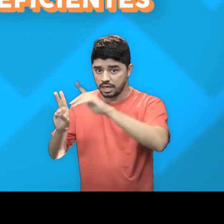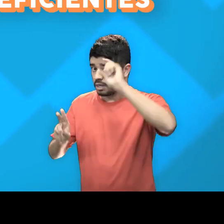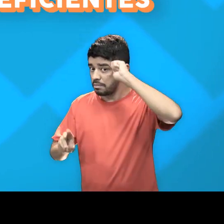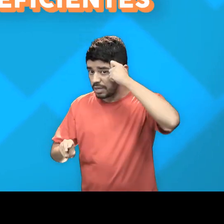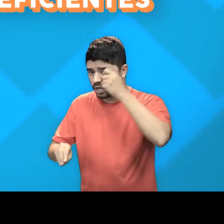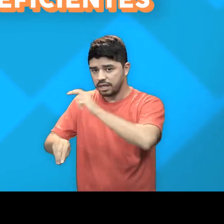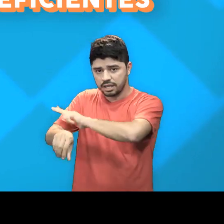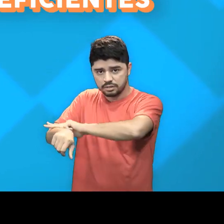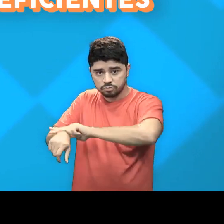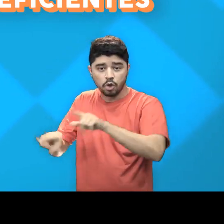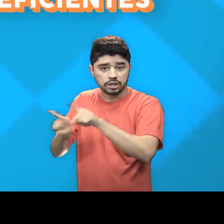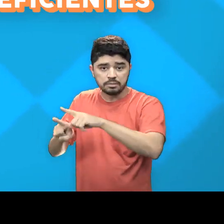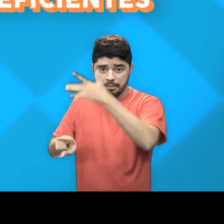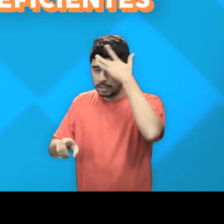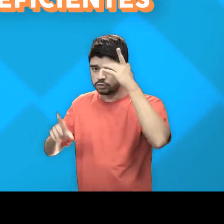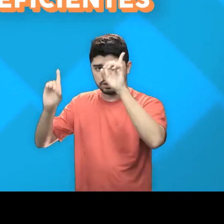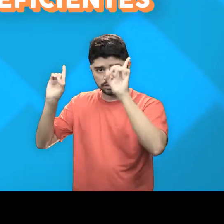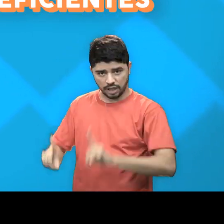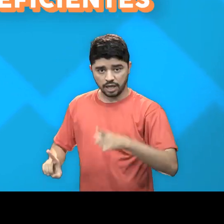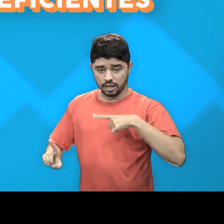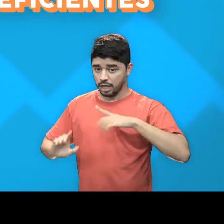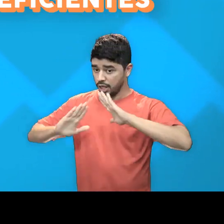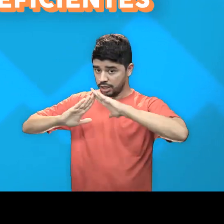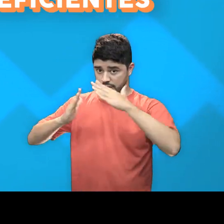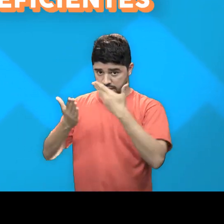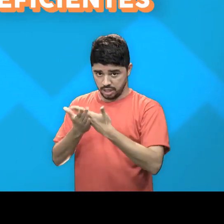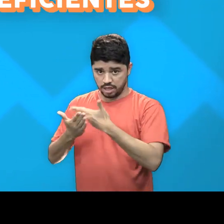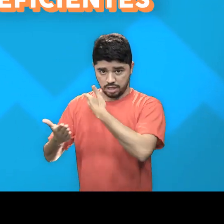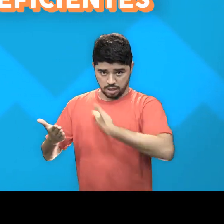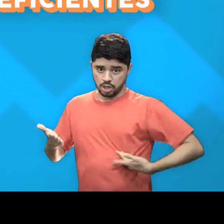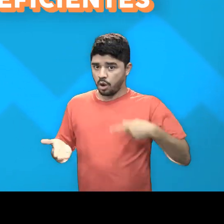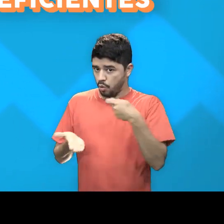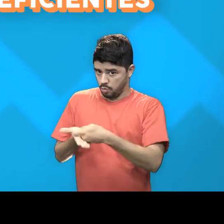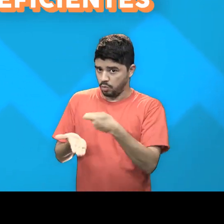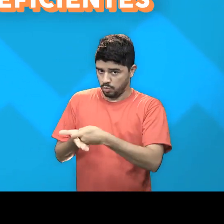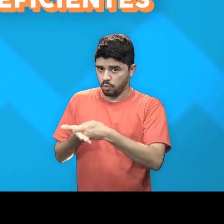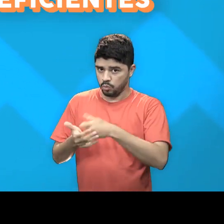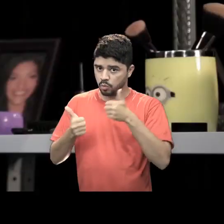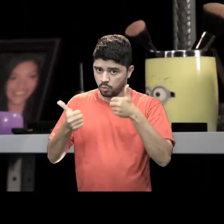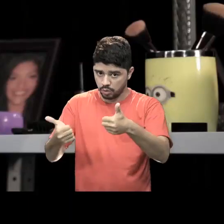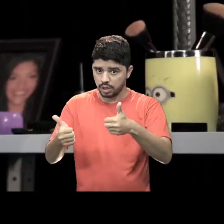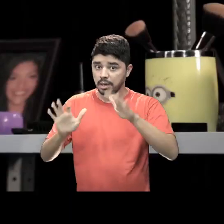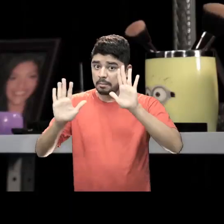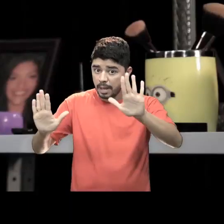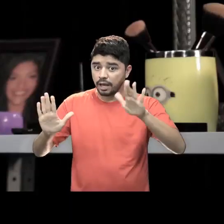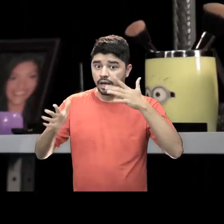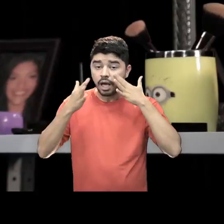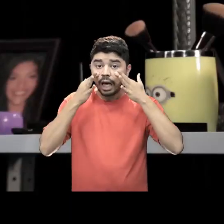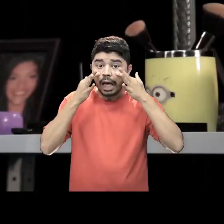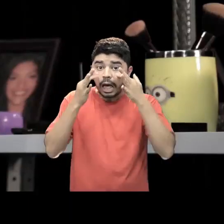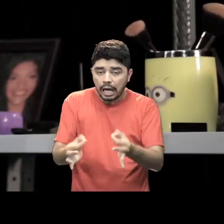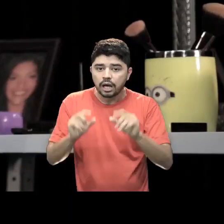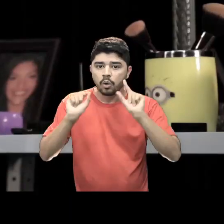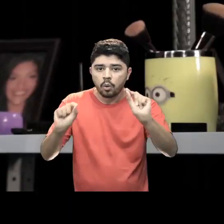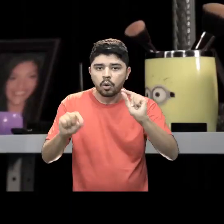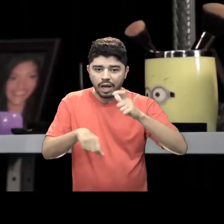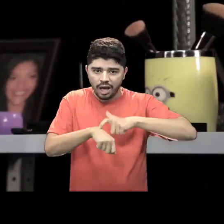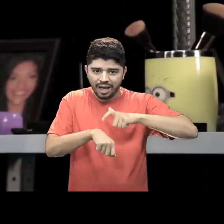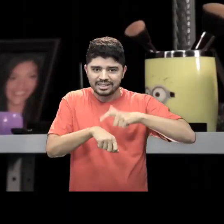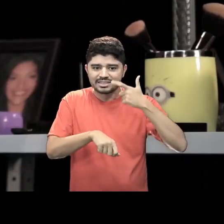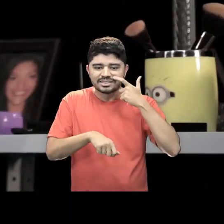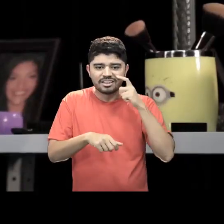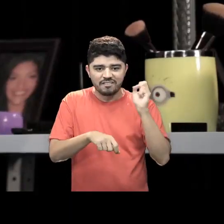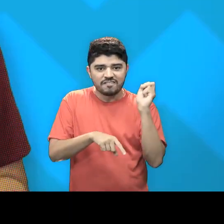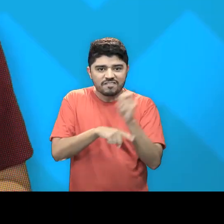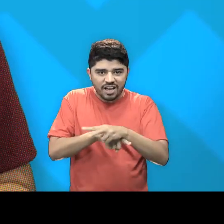indígenas, pretos, pardos ou com deficiência, que tenham feito todo o ensino médio em escolas públicas. Mas você precisa ter muita